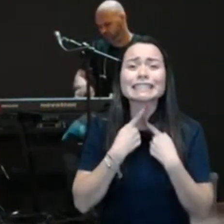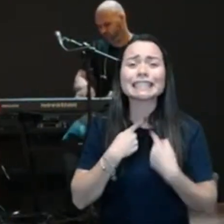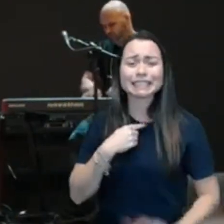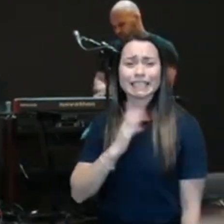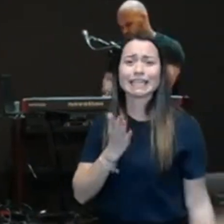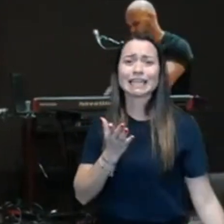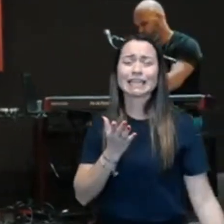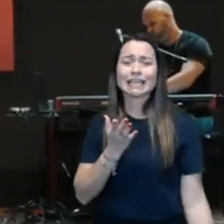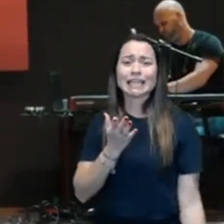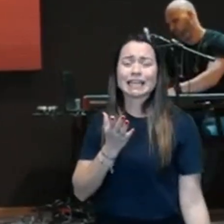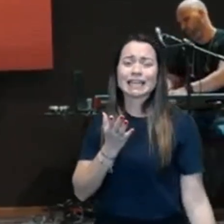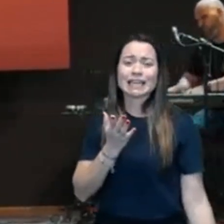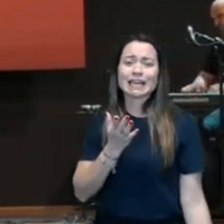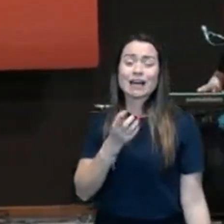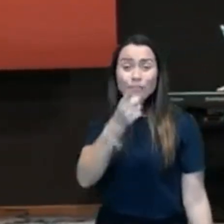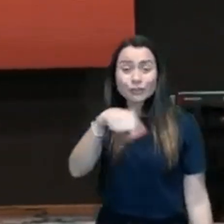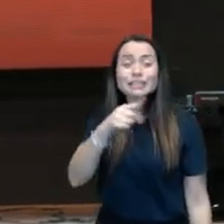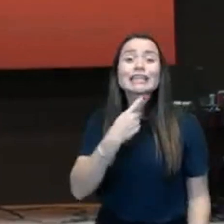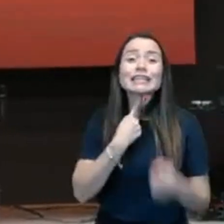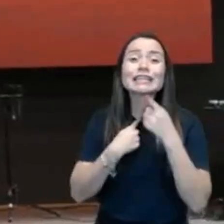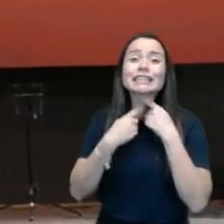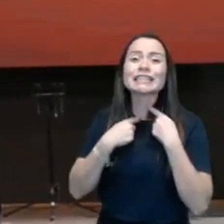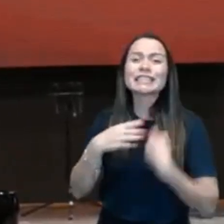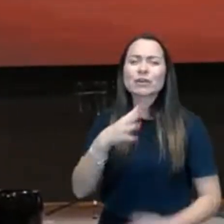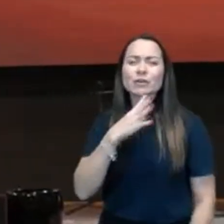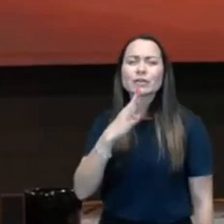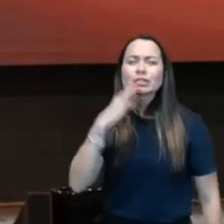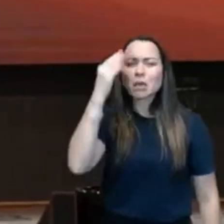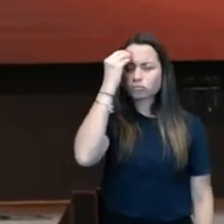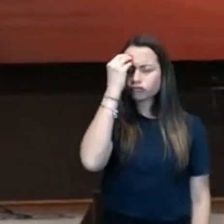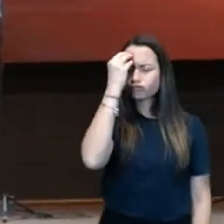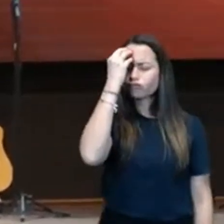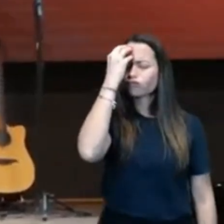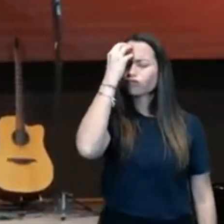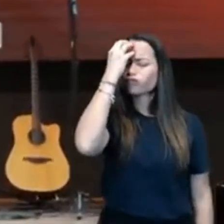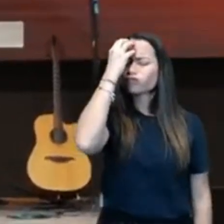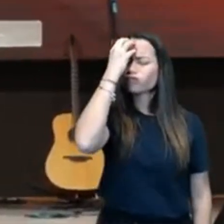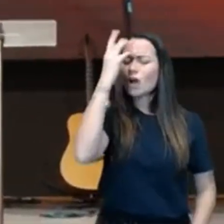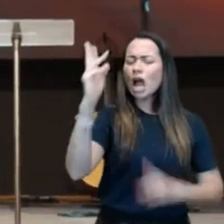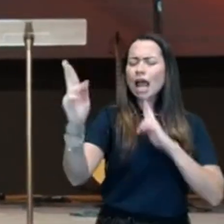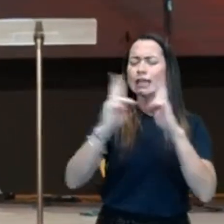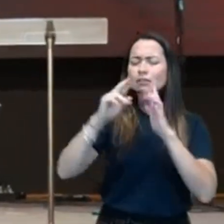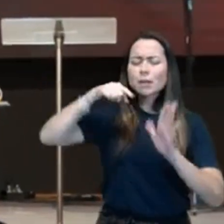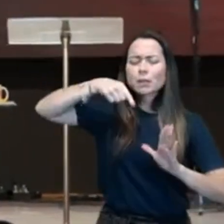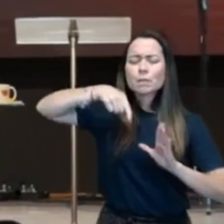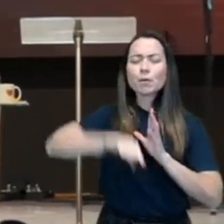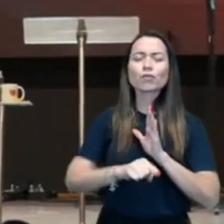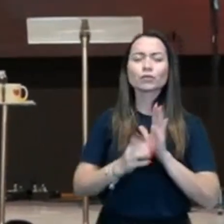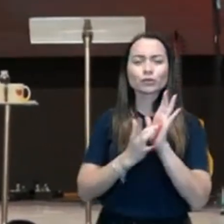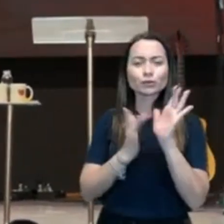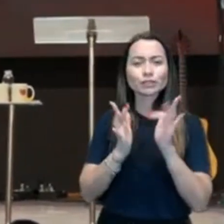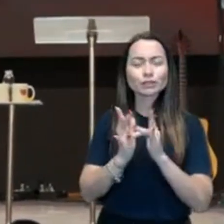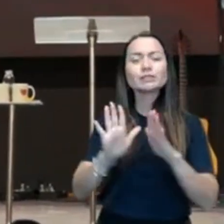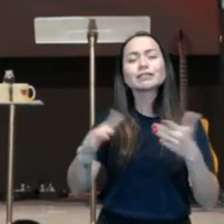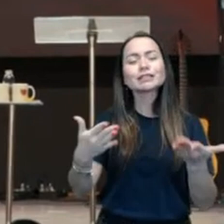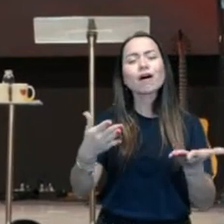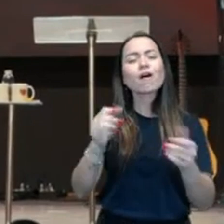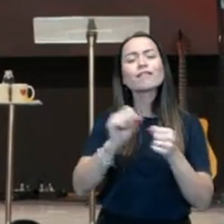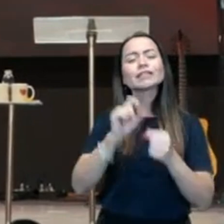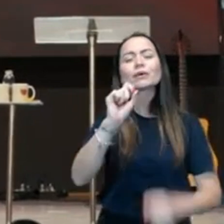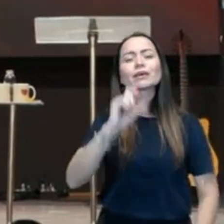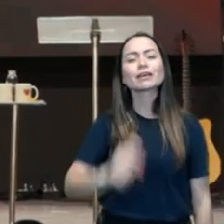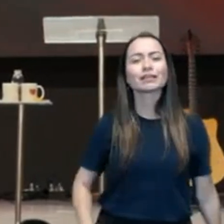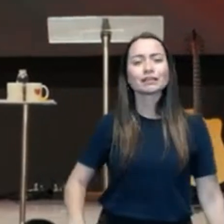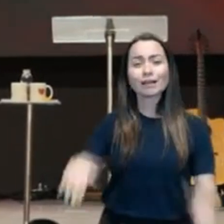Aquele que me ama é o que me obedece. E o que me obedece? O meu Pai e eu vou se revelar a Ele. Existe uma